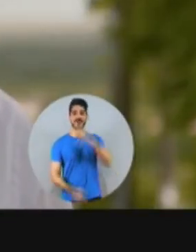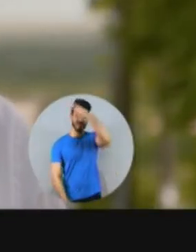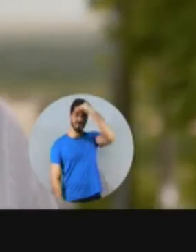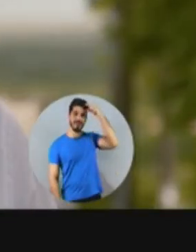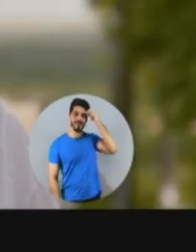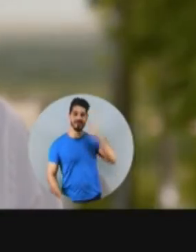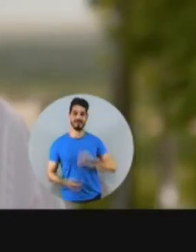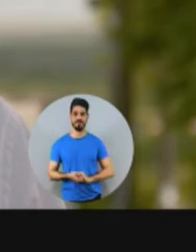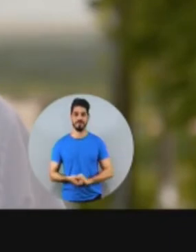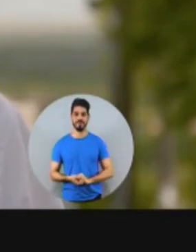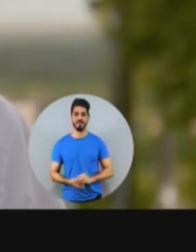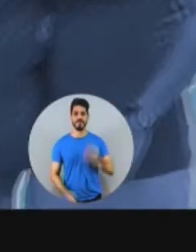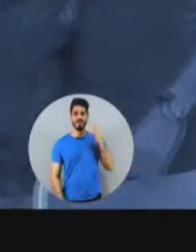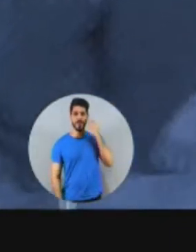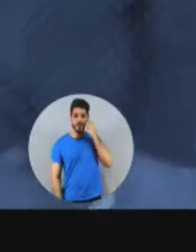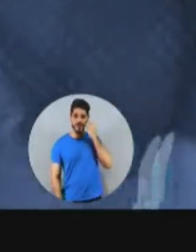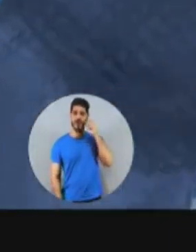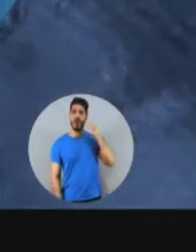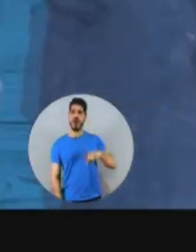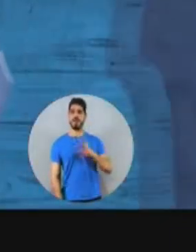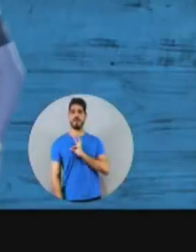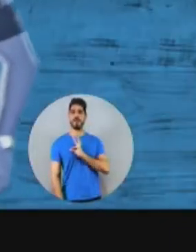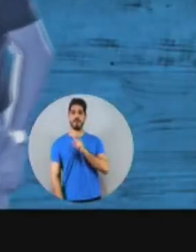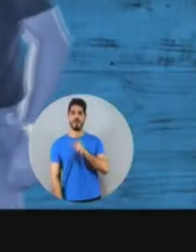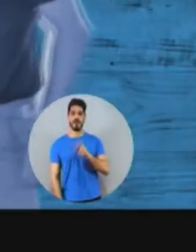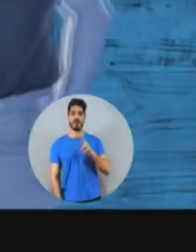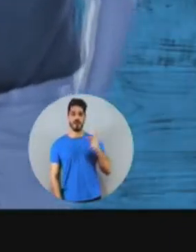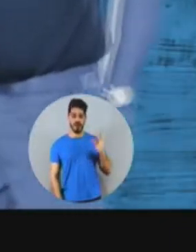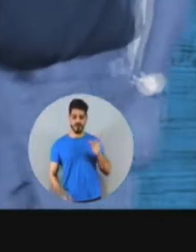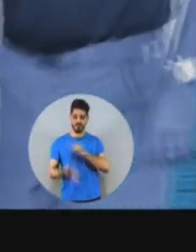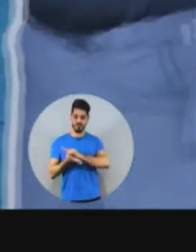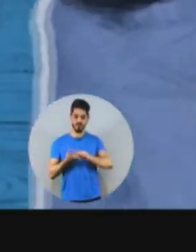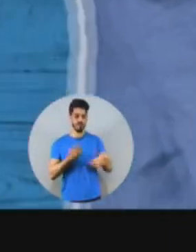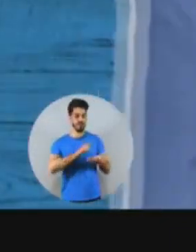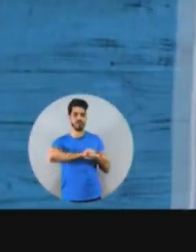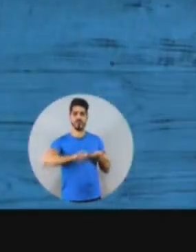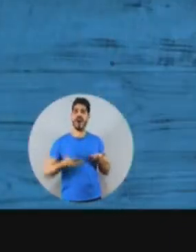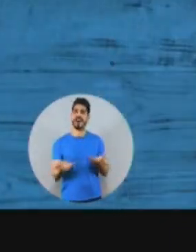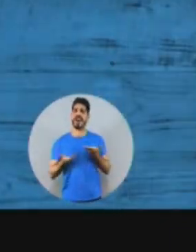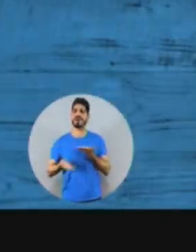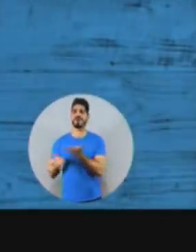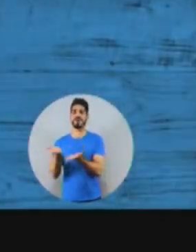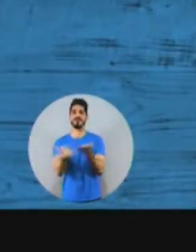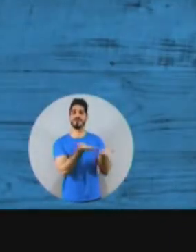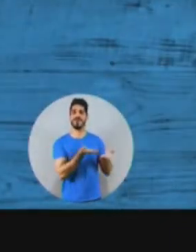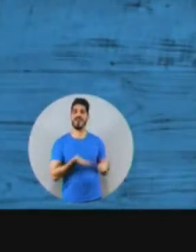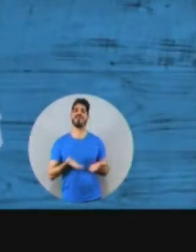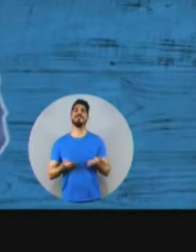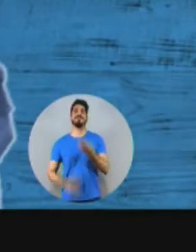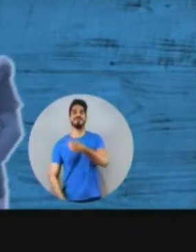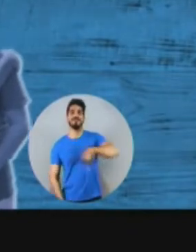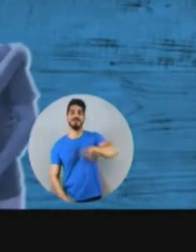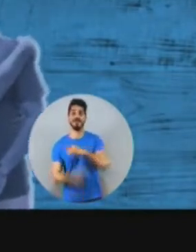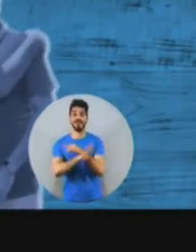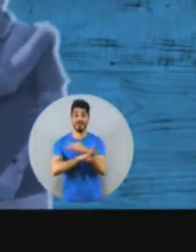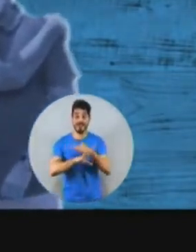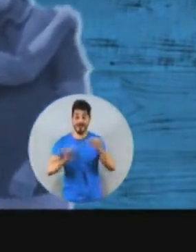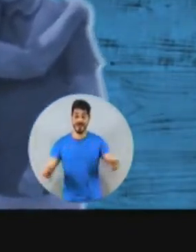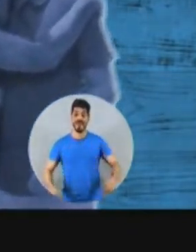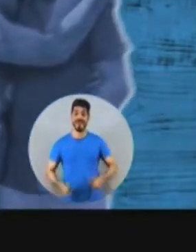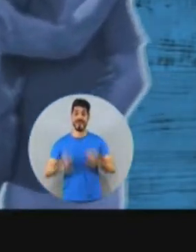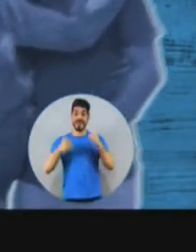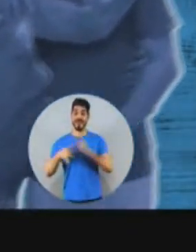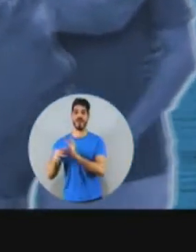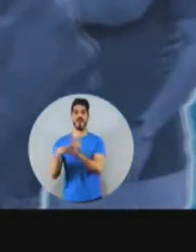Almeida e quero ser o seu prefeito. João Almeida, policial rodoviário federal de mãos limpas. Para cuidar do pessoense esquecido e